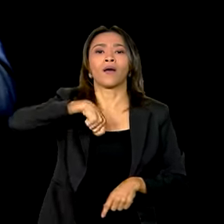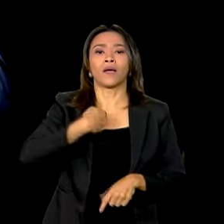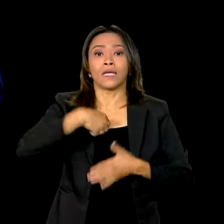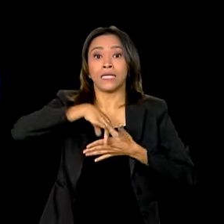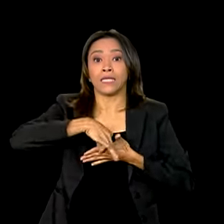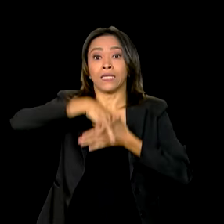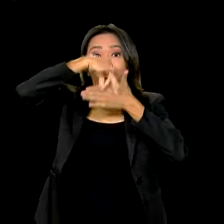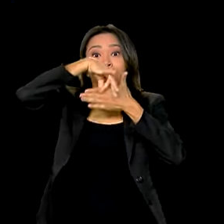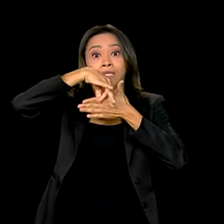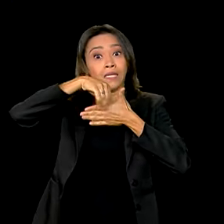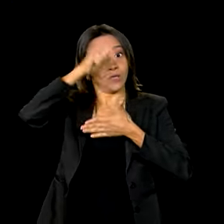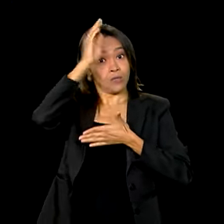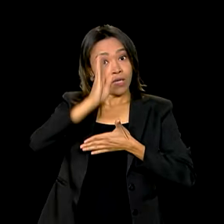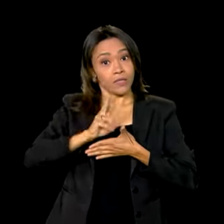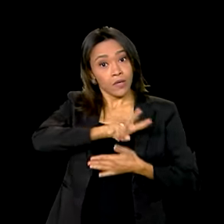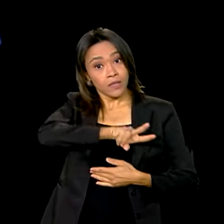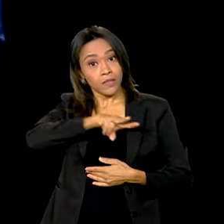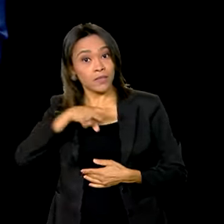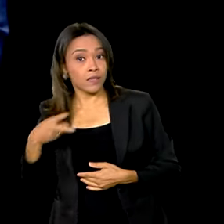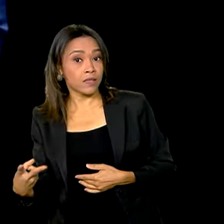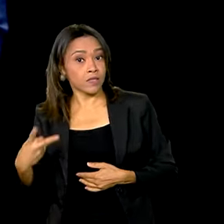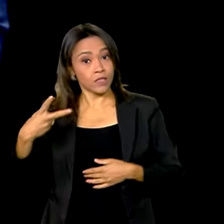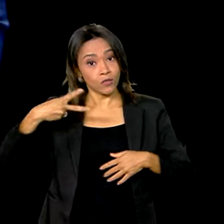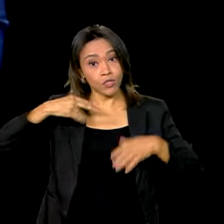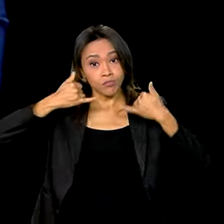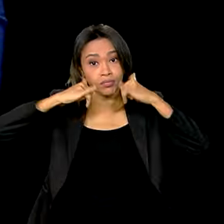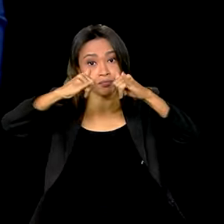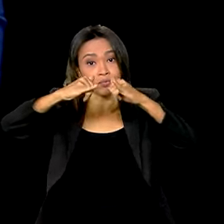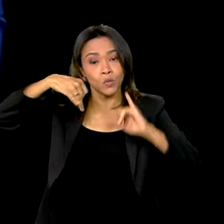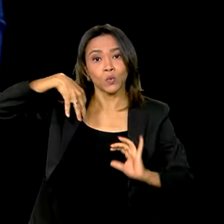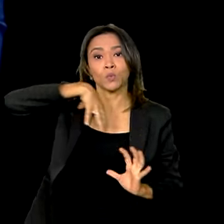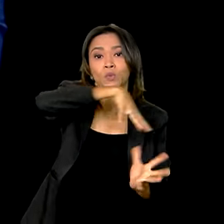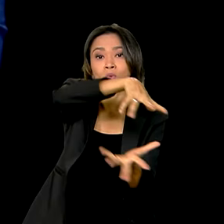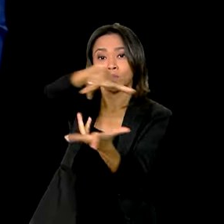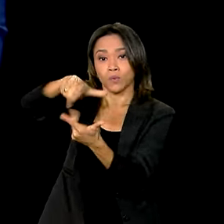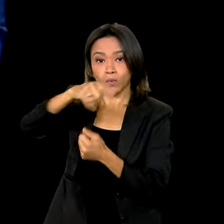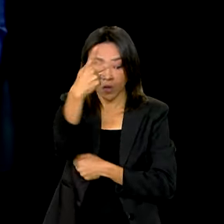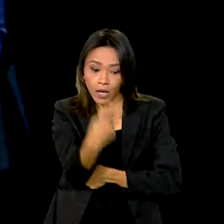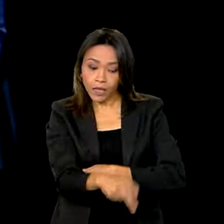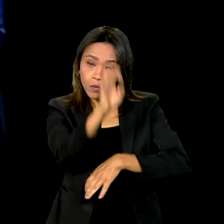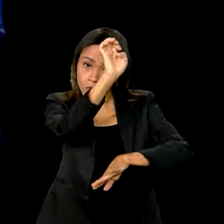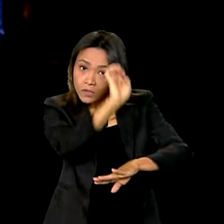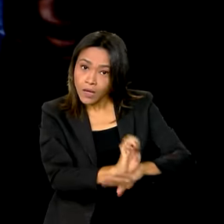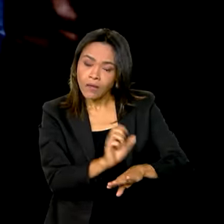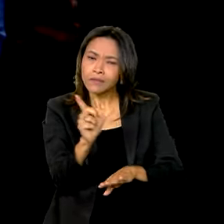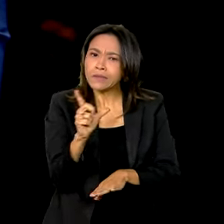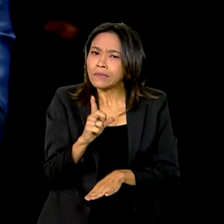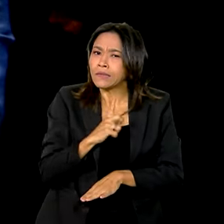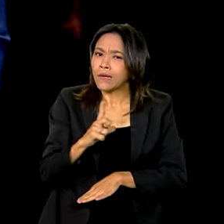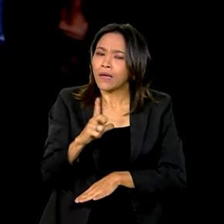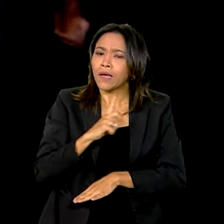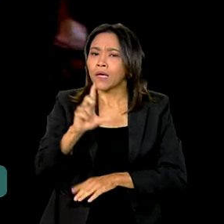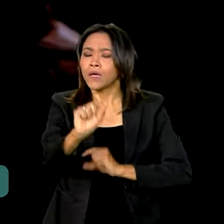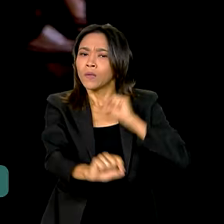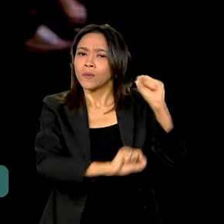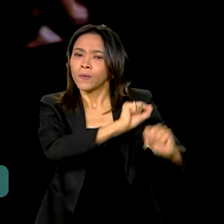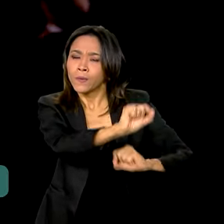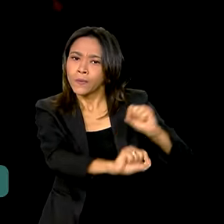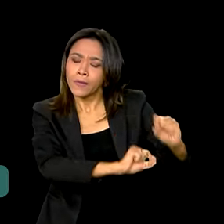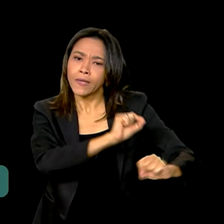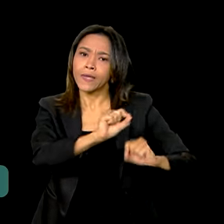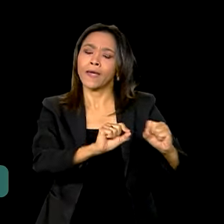transição energética global. Nosso estado possui a maior capacidade de estação